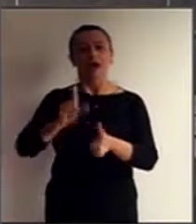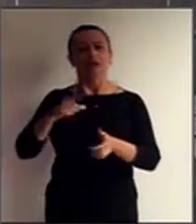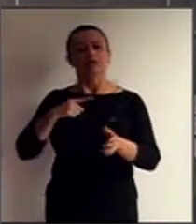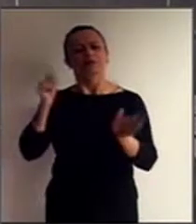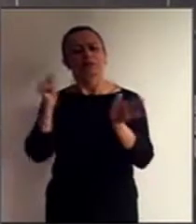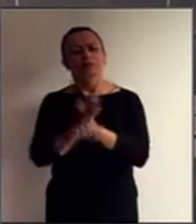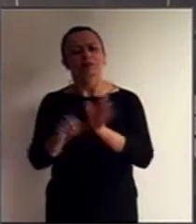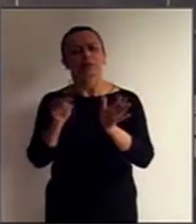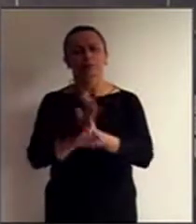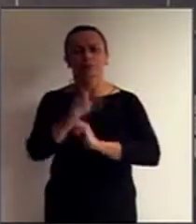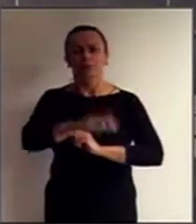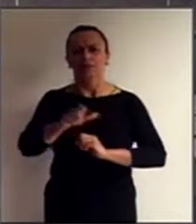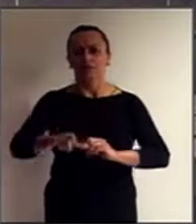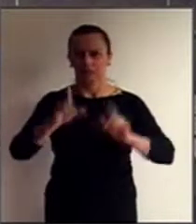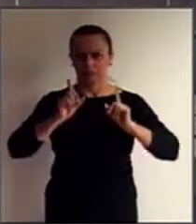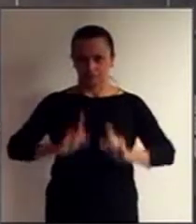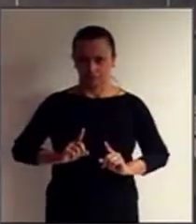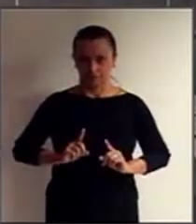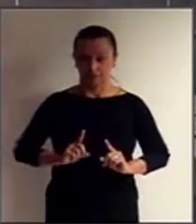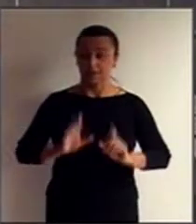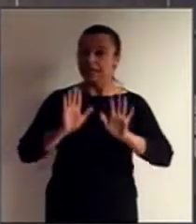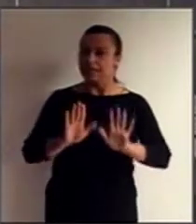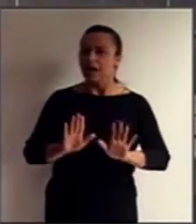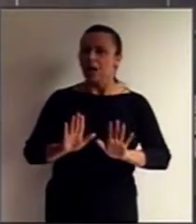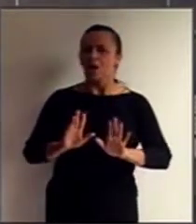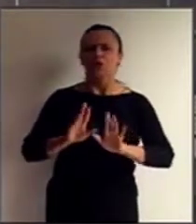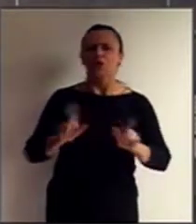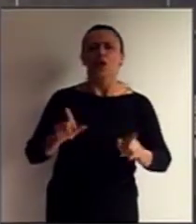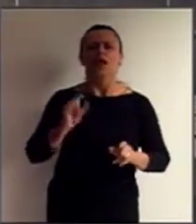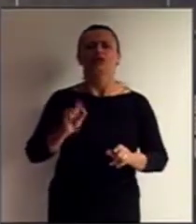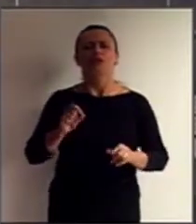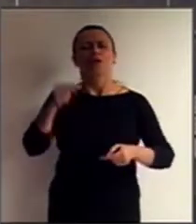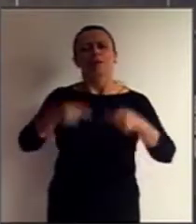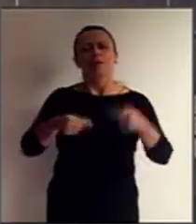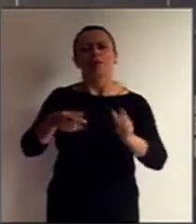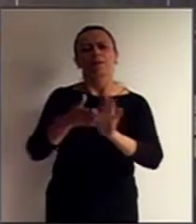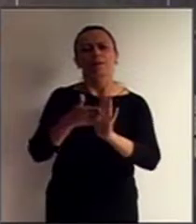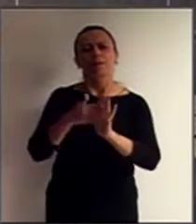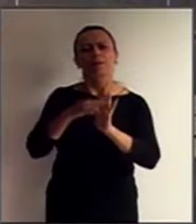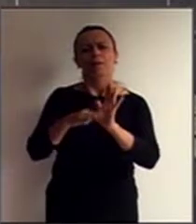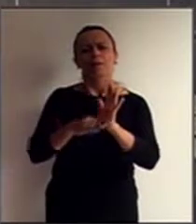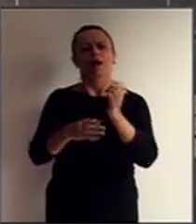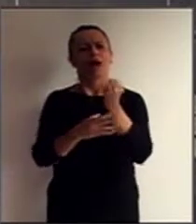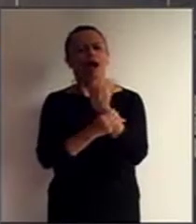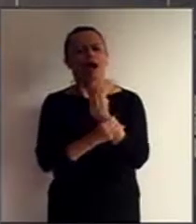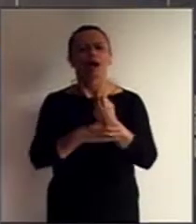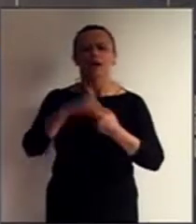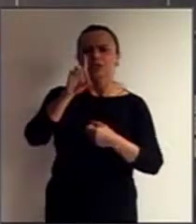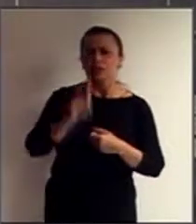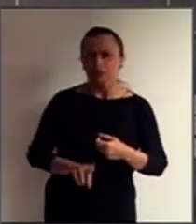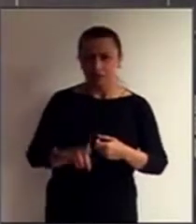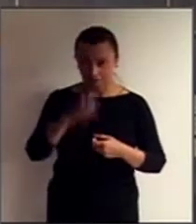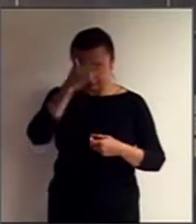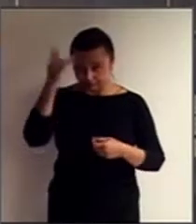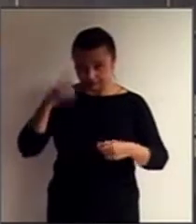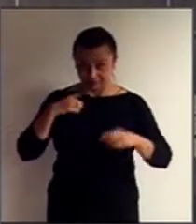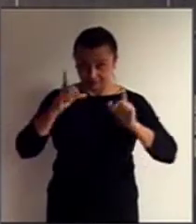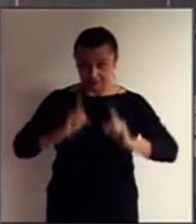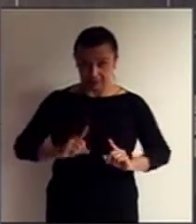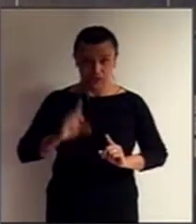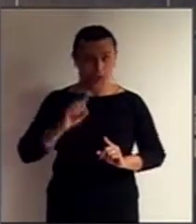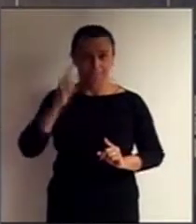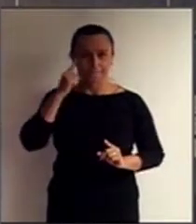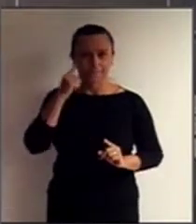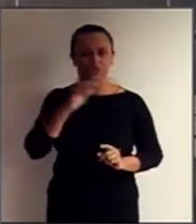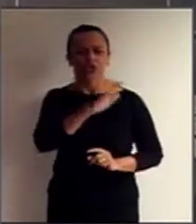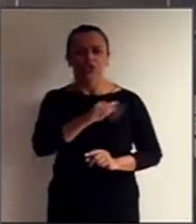que seja essa política. Então, não é só naquelas políticas voltadas para a garantia de direitos da pessoa com deficiência que deve ter a